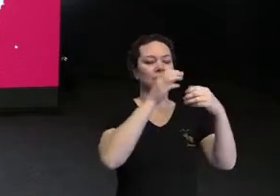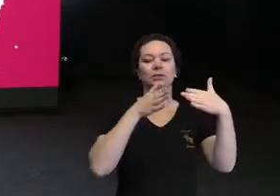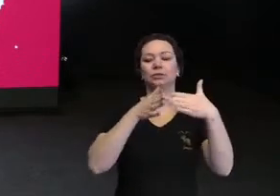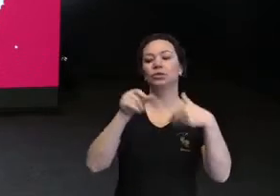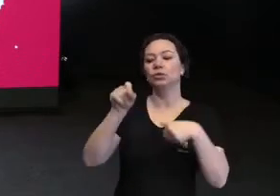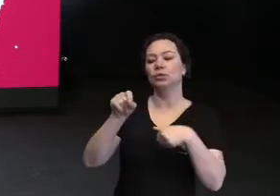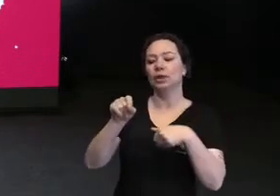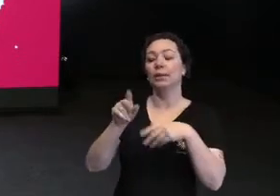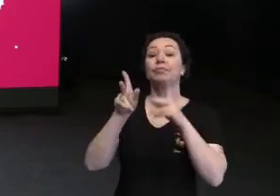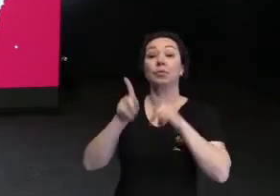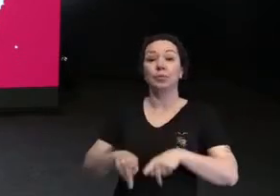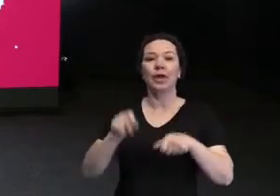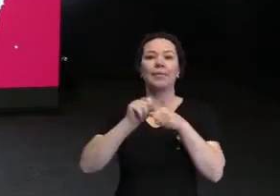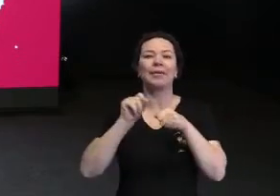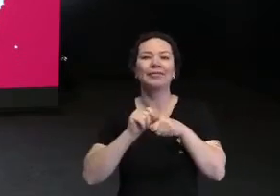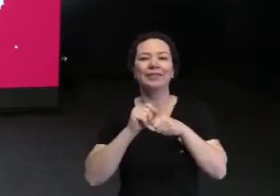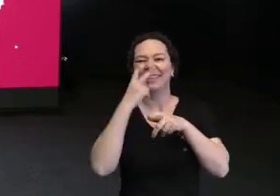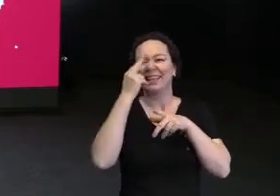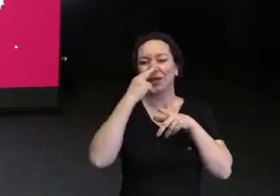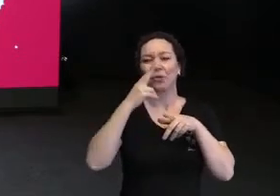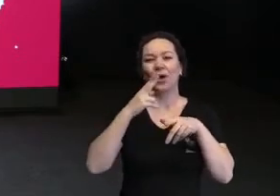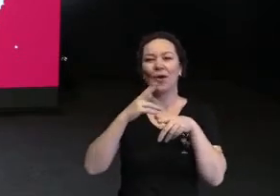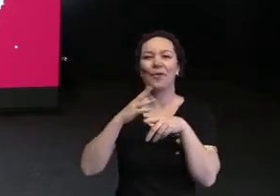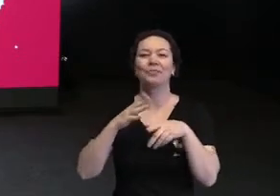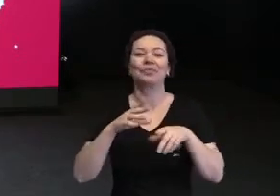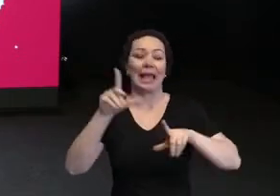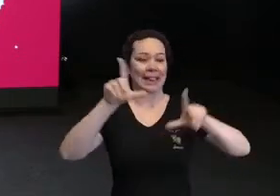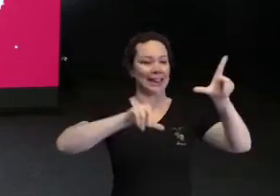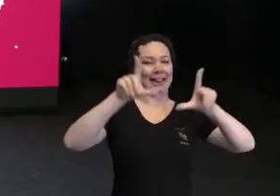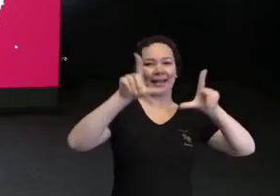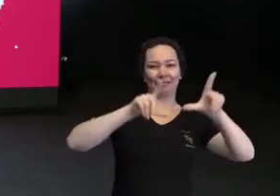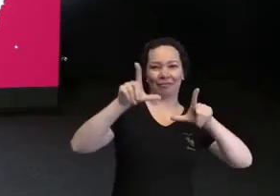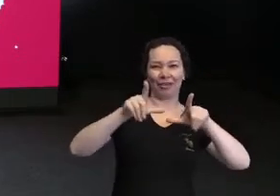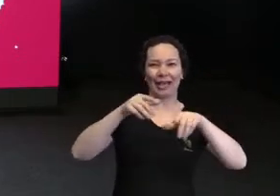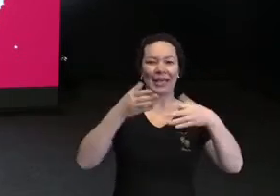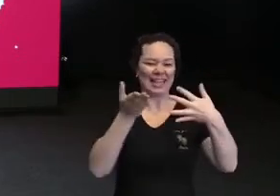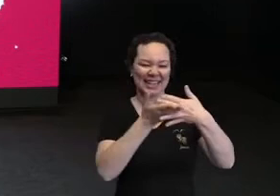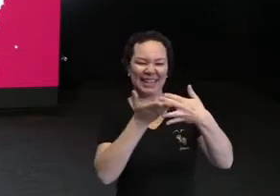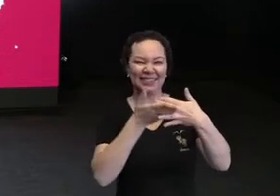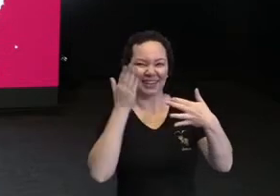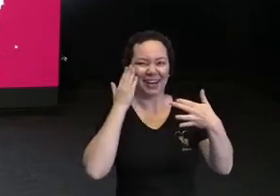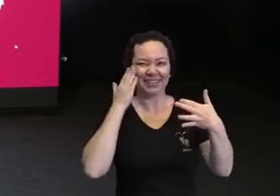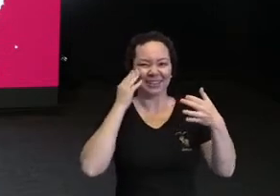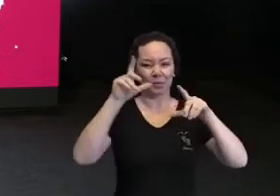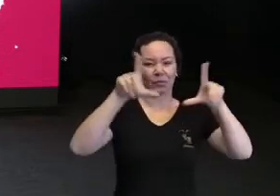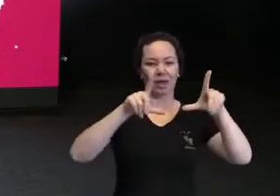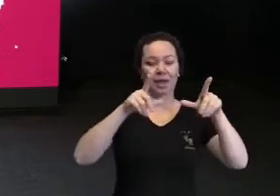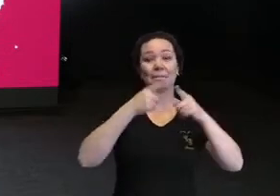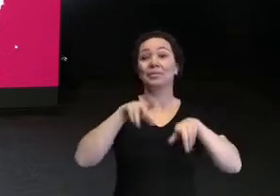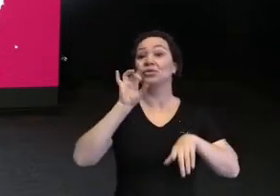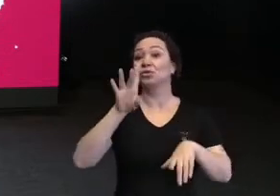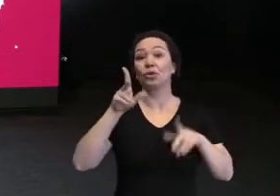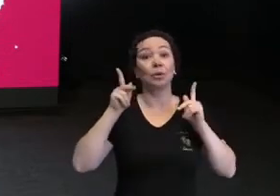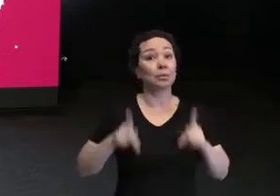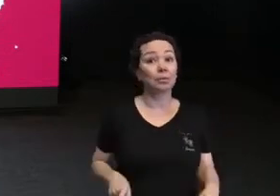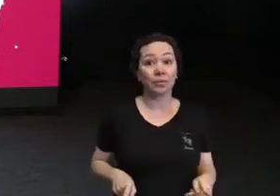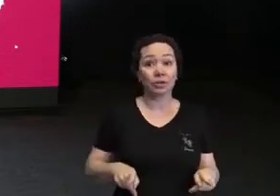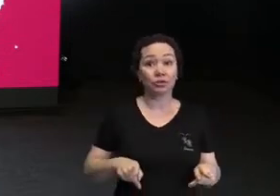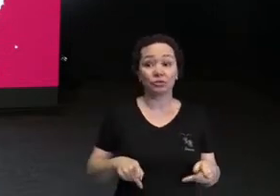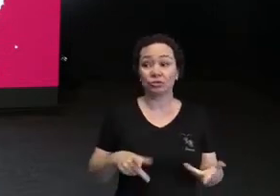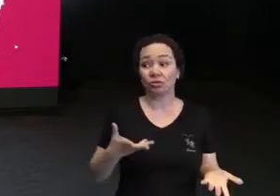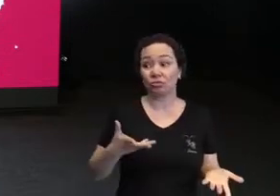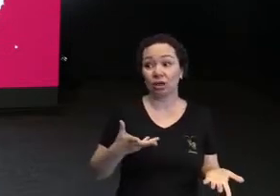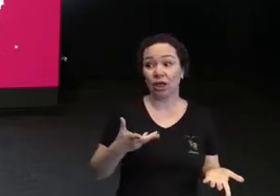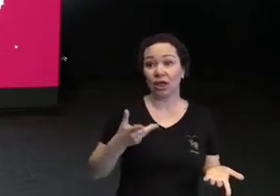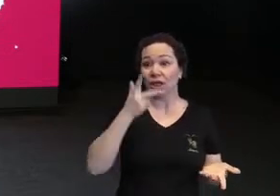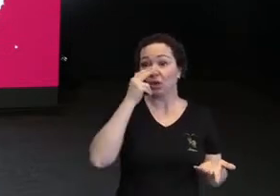pessoas para fazer, sei lá, os comerciais, as novelas, as figurações, e só as pessoas padrão que eram escolhidas. E